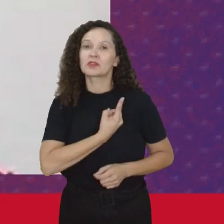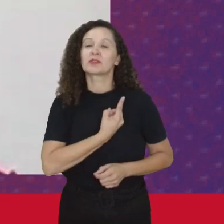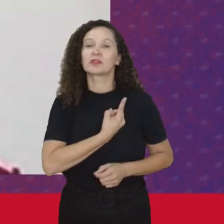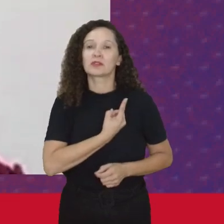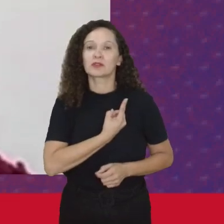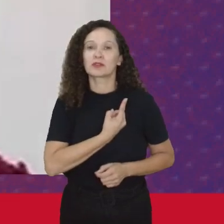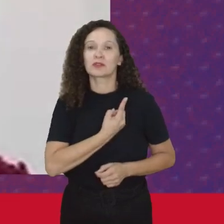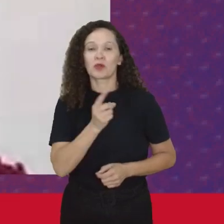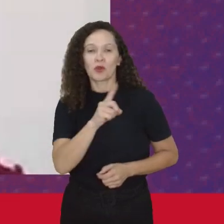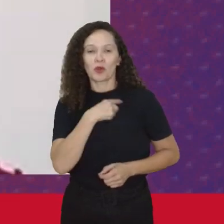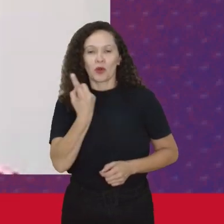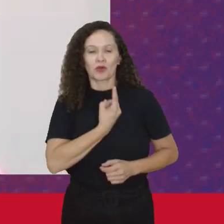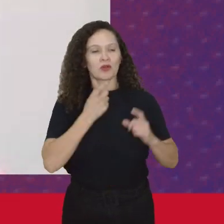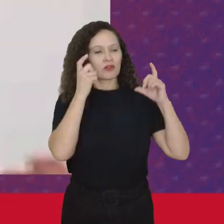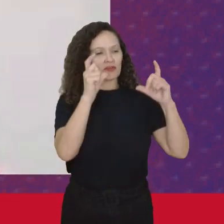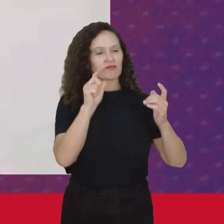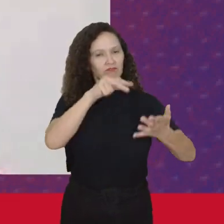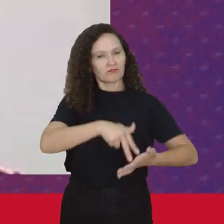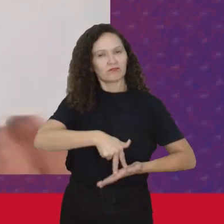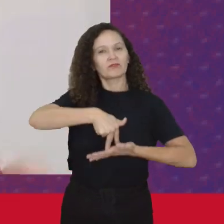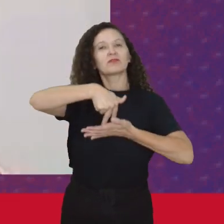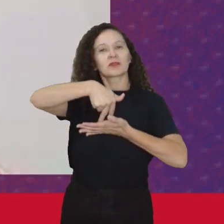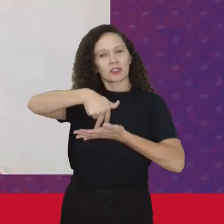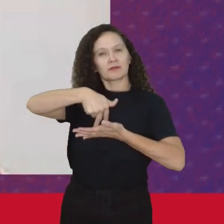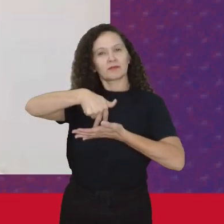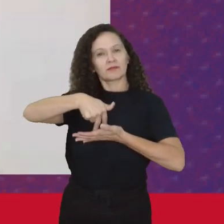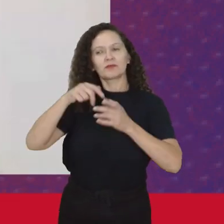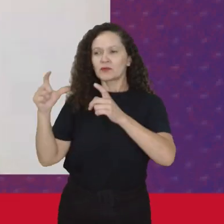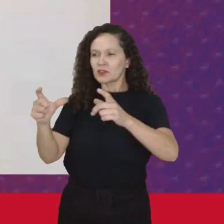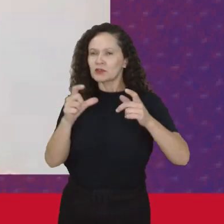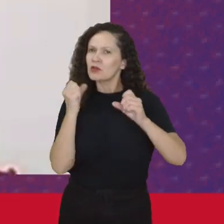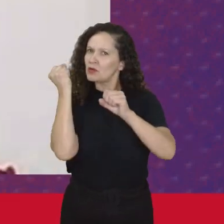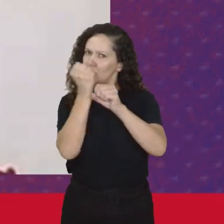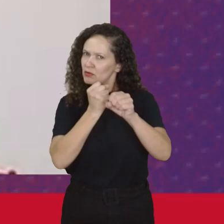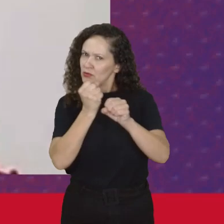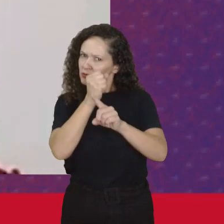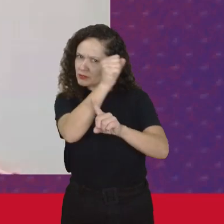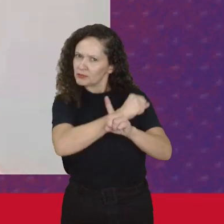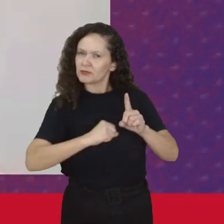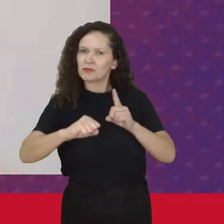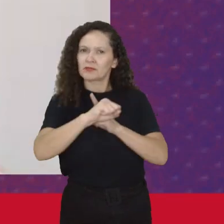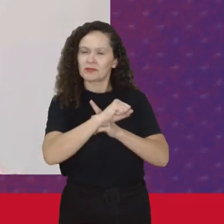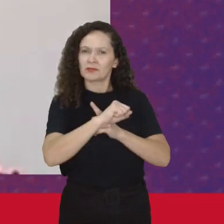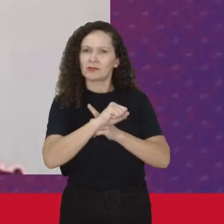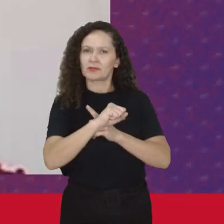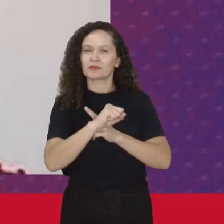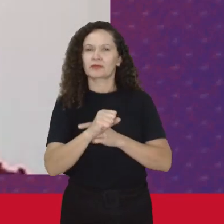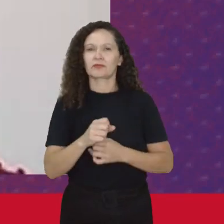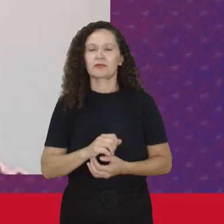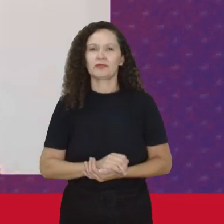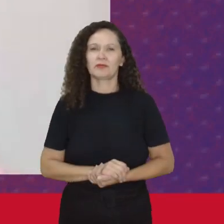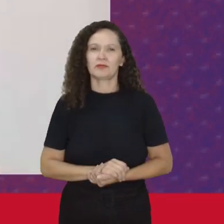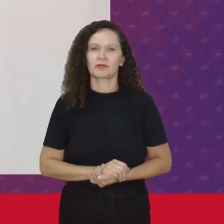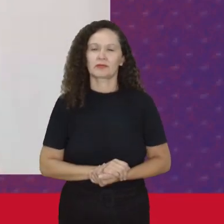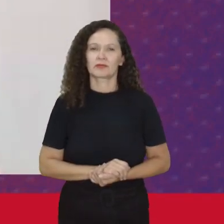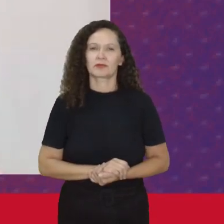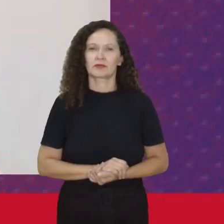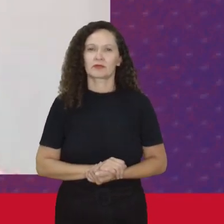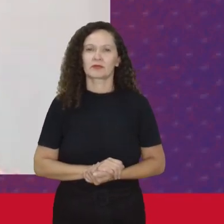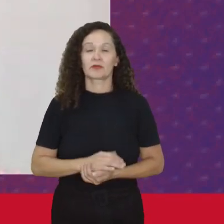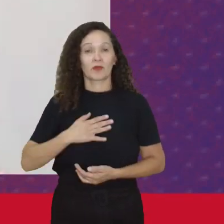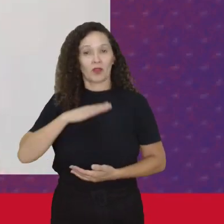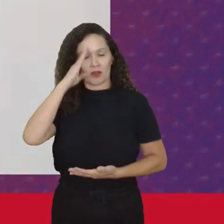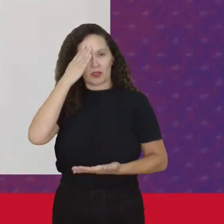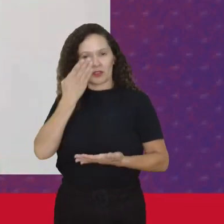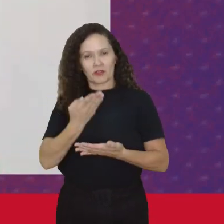O nosso lugar Nesse espaço De construção Como Eu acho